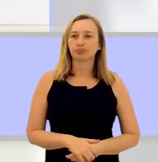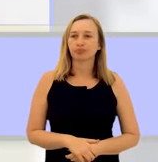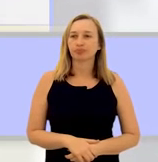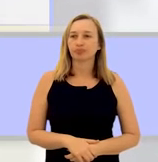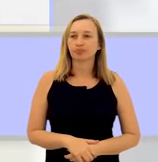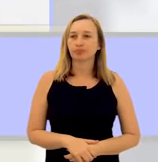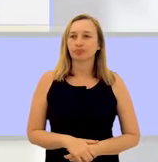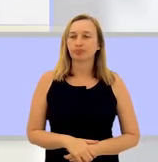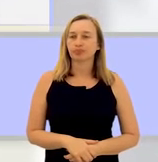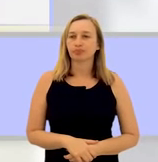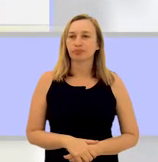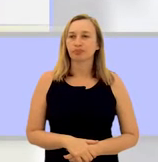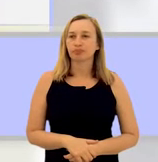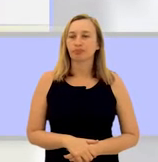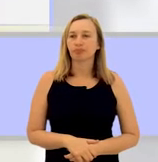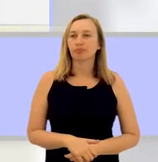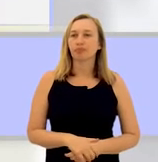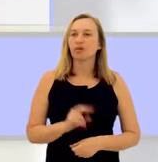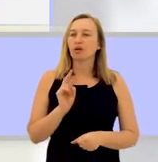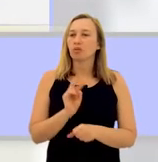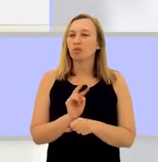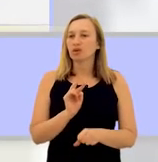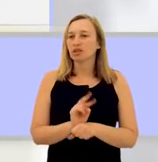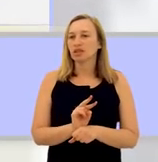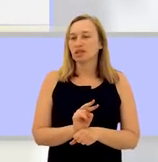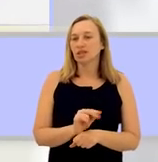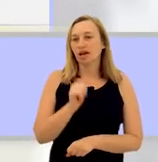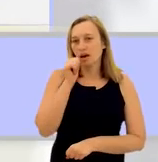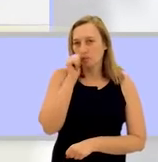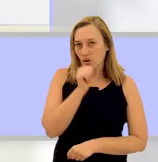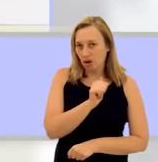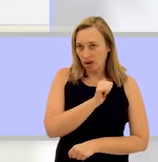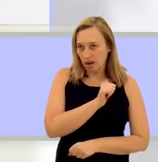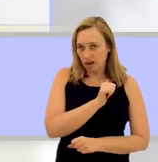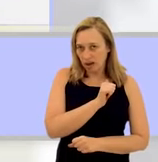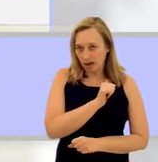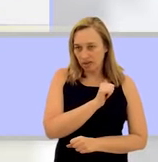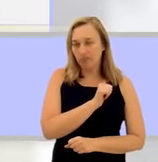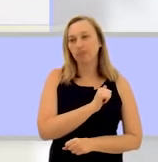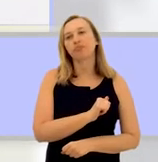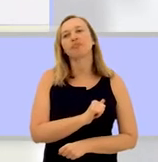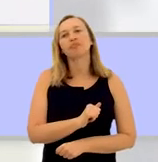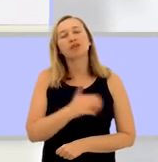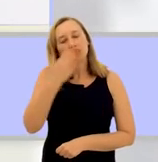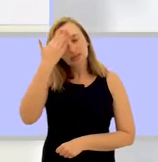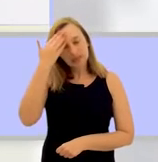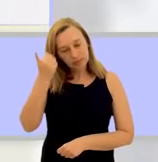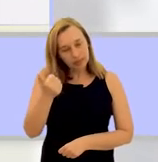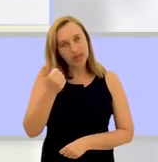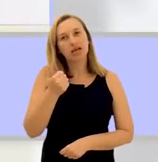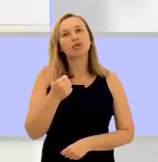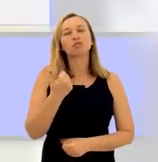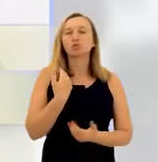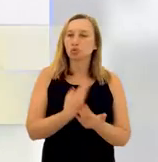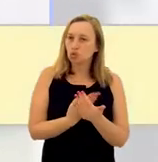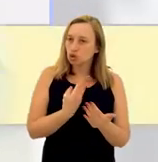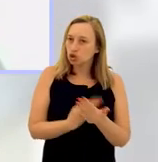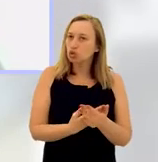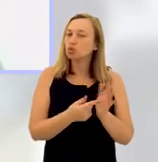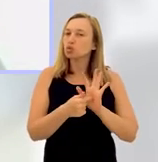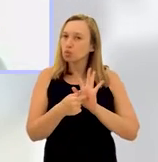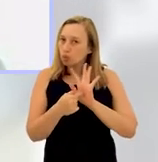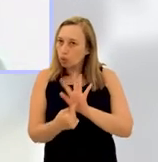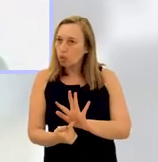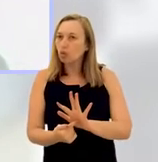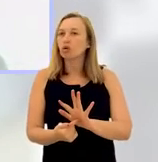Foi a questão de preservar a mulher, né, buscar preservar ela, porque a gente sabe, né,